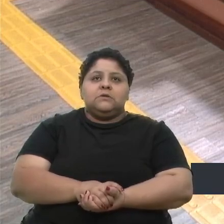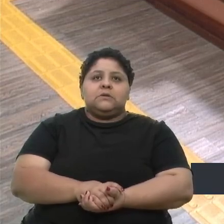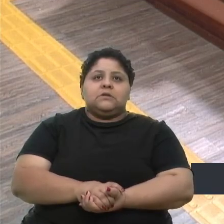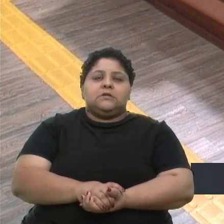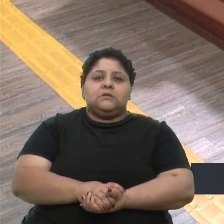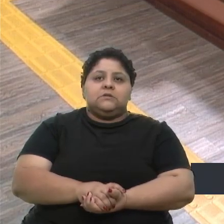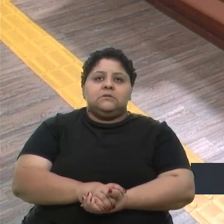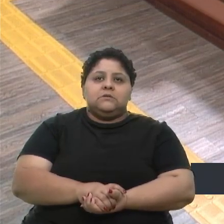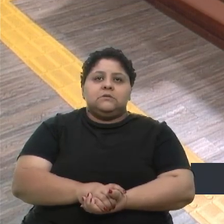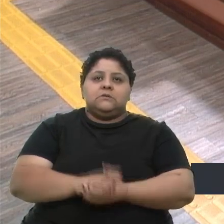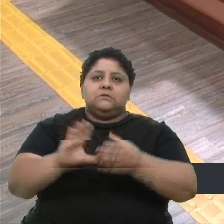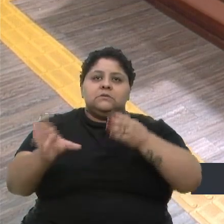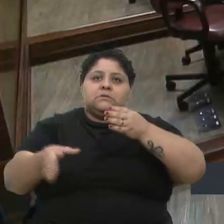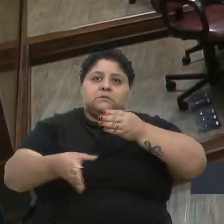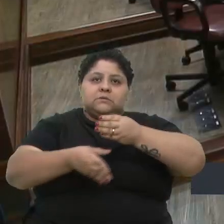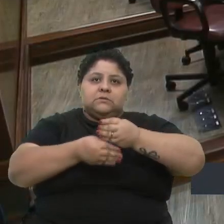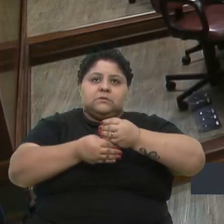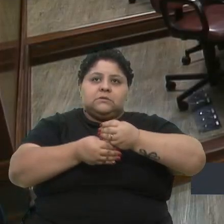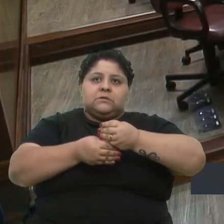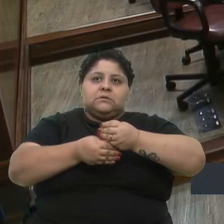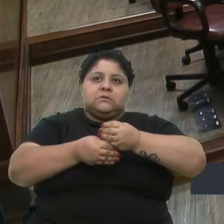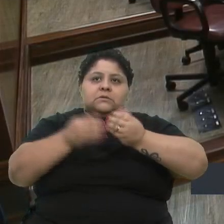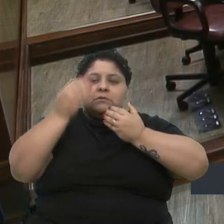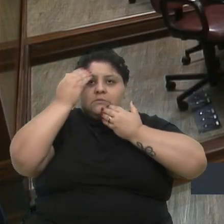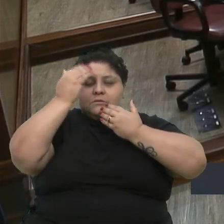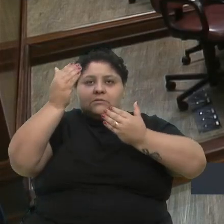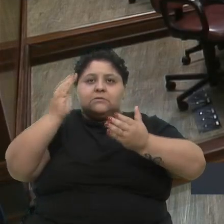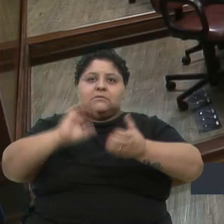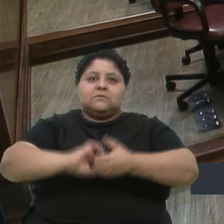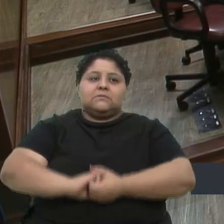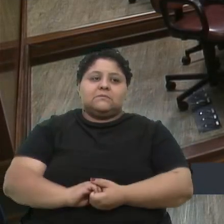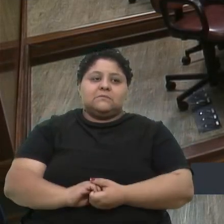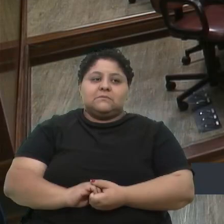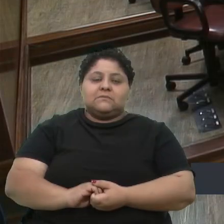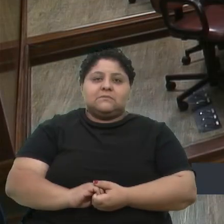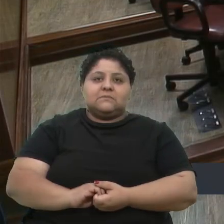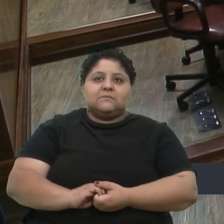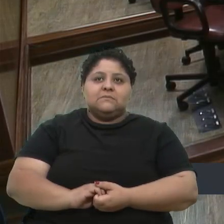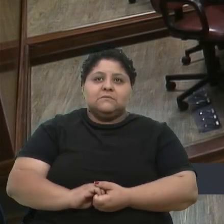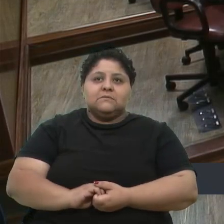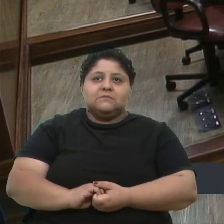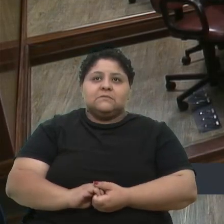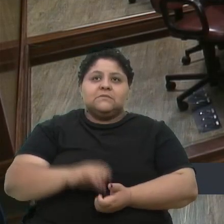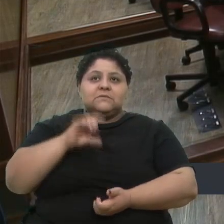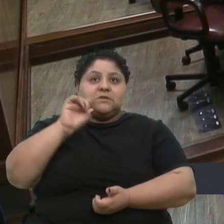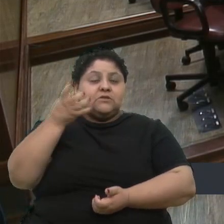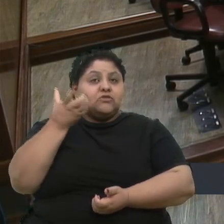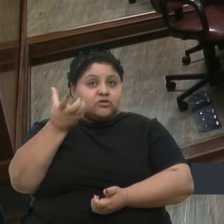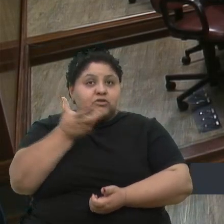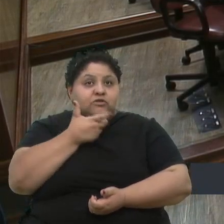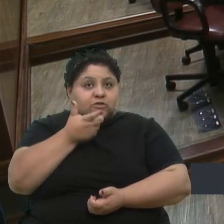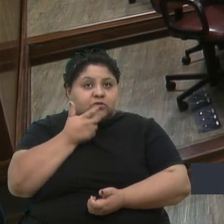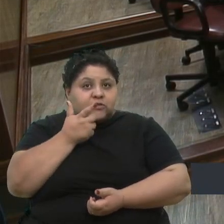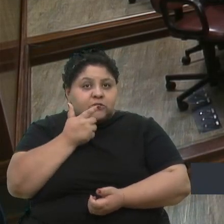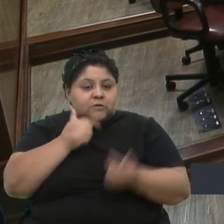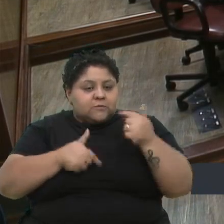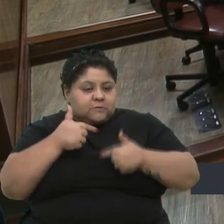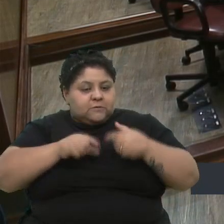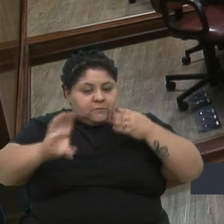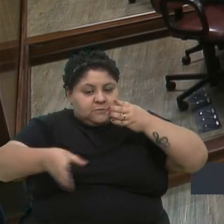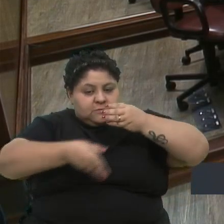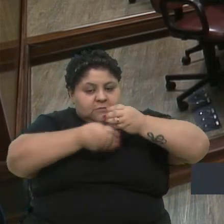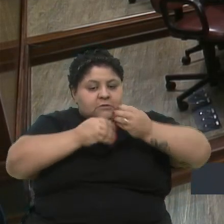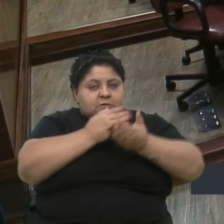Só a parte, vereador. Obrigado. Vereador Bressan, eu só quero lhe dizer que esse debate das emendas começou